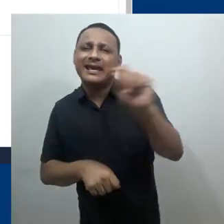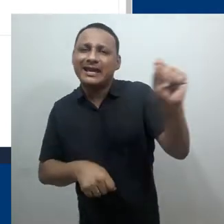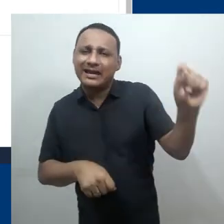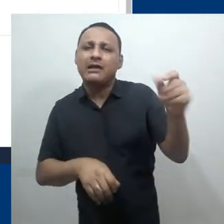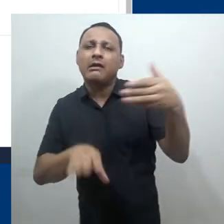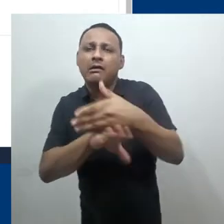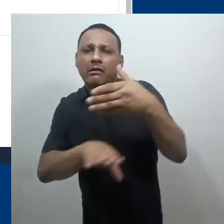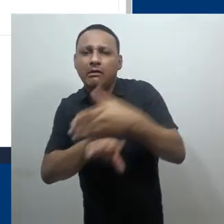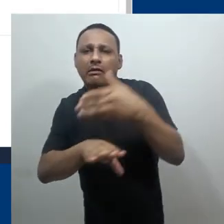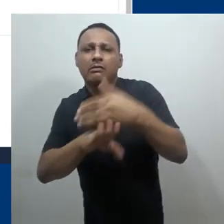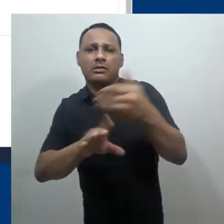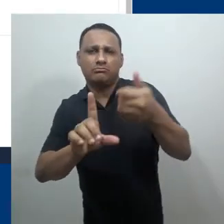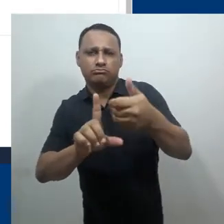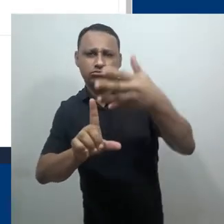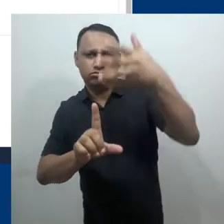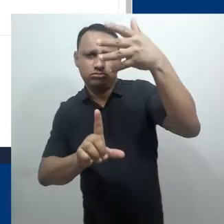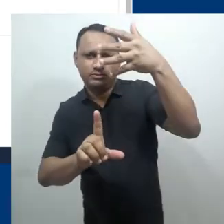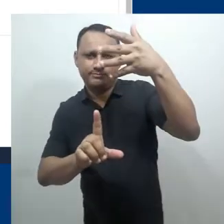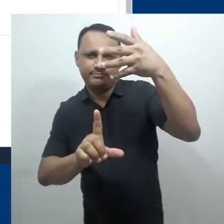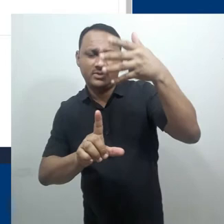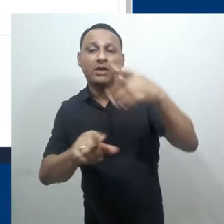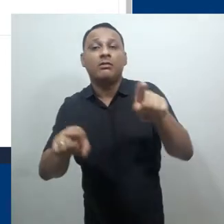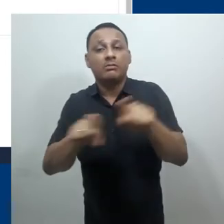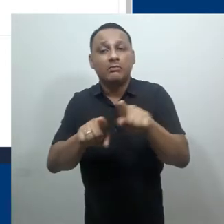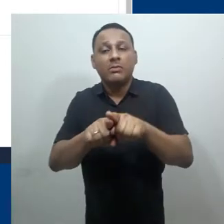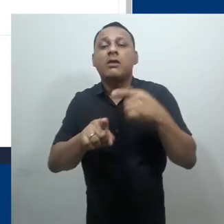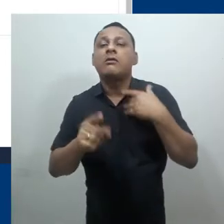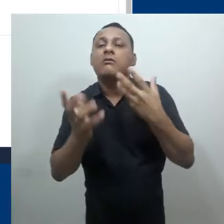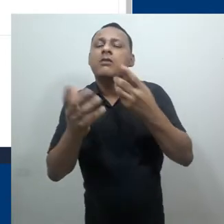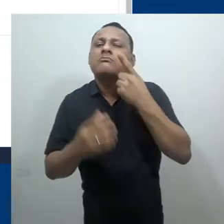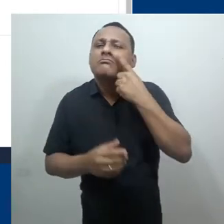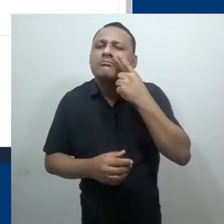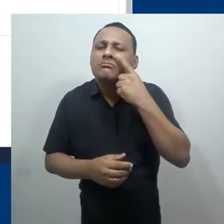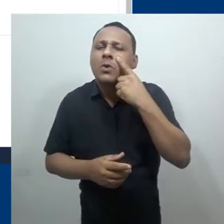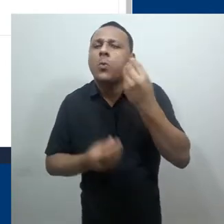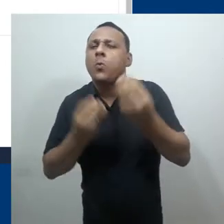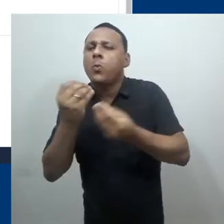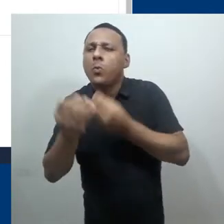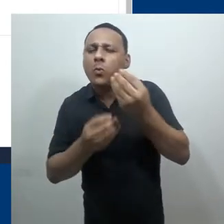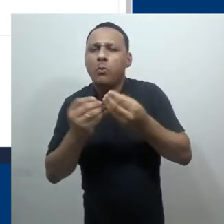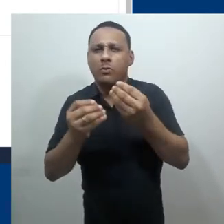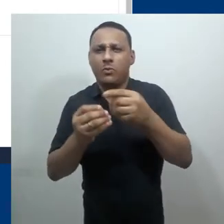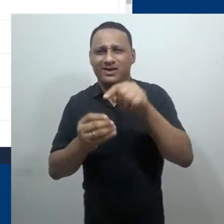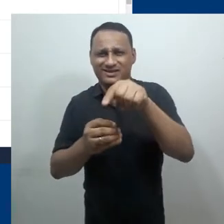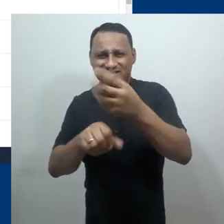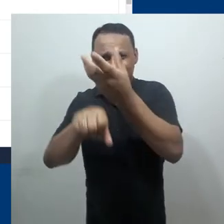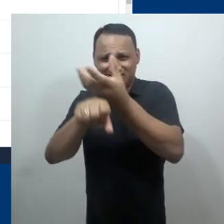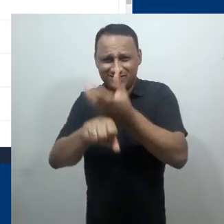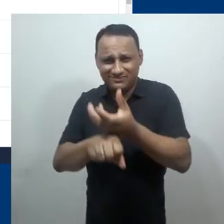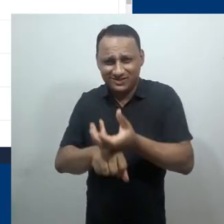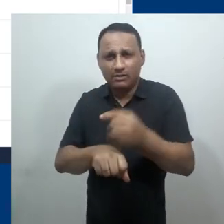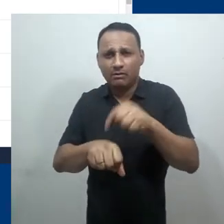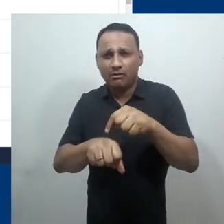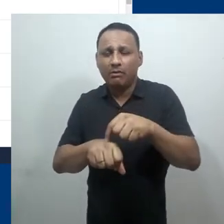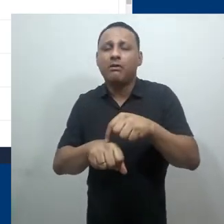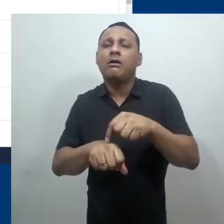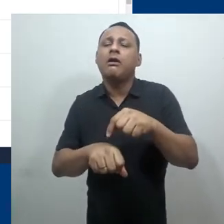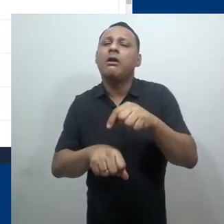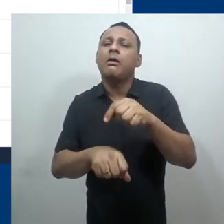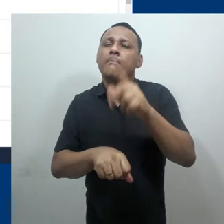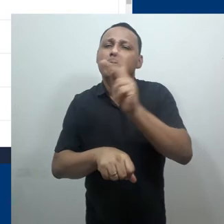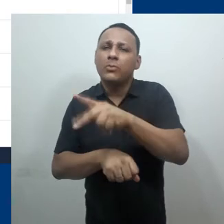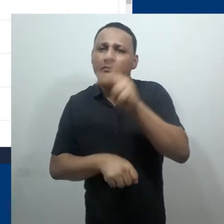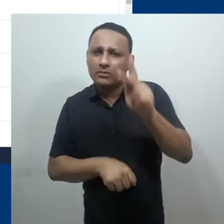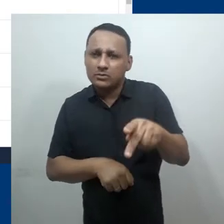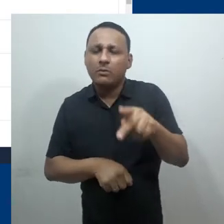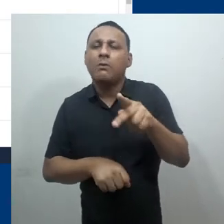No caso, eu quero fazer acesso a essa trilha de aprendizado do professor, que é uma disciplina. E dentro da disciplina, no caso